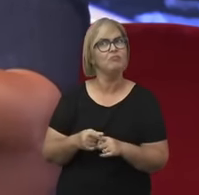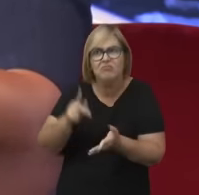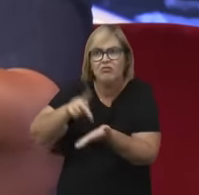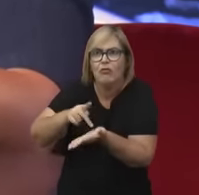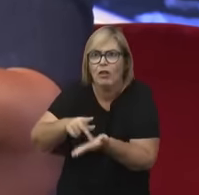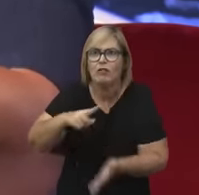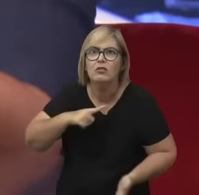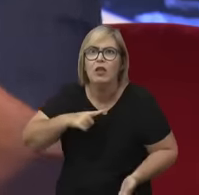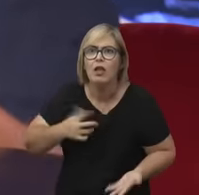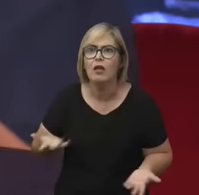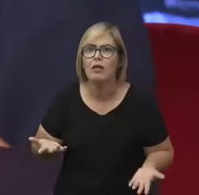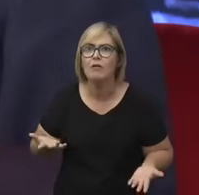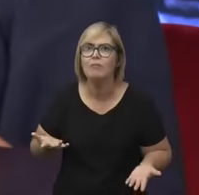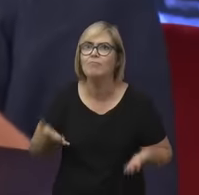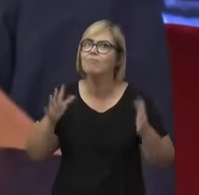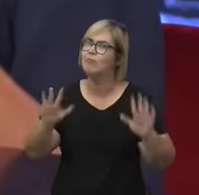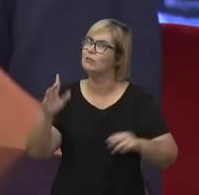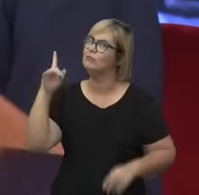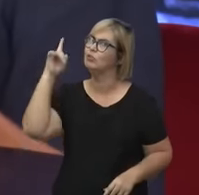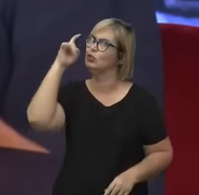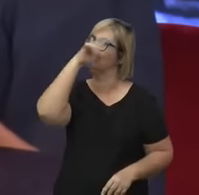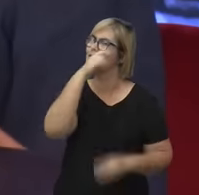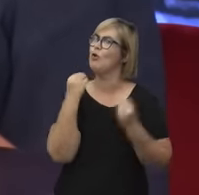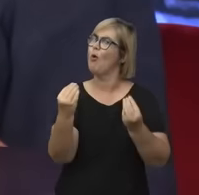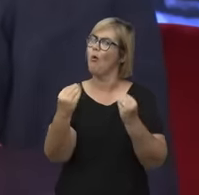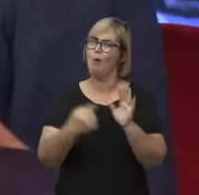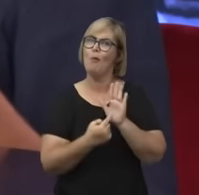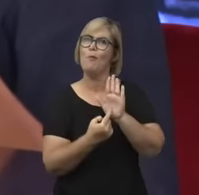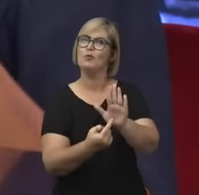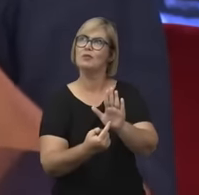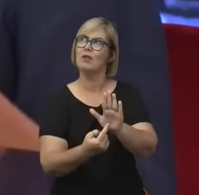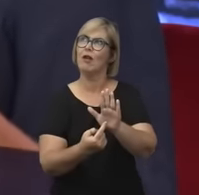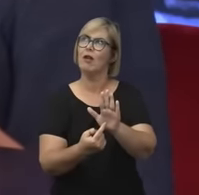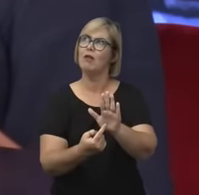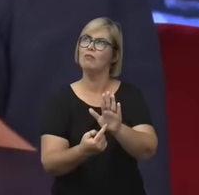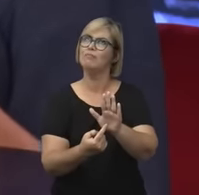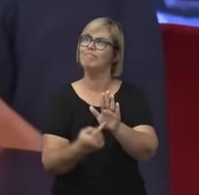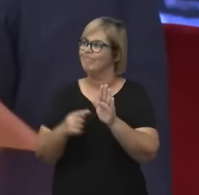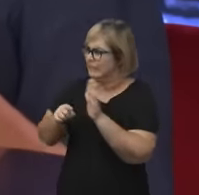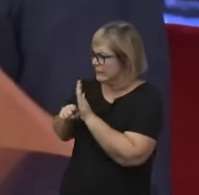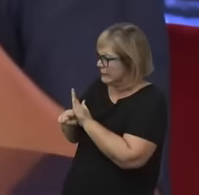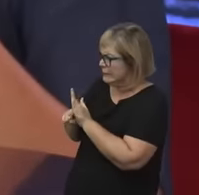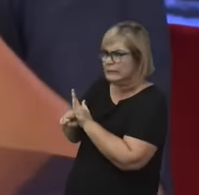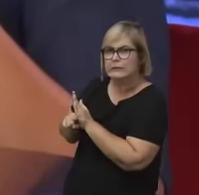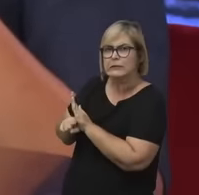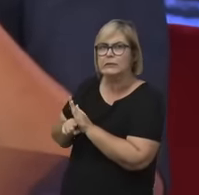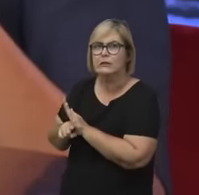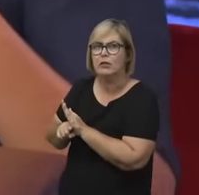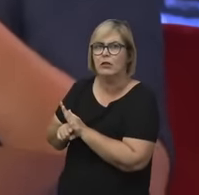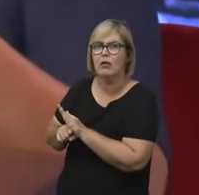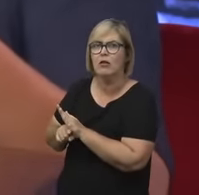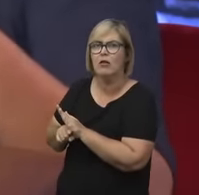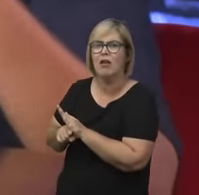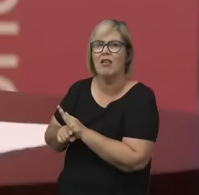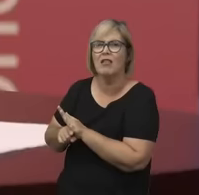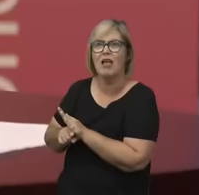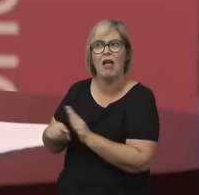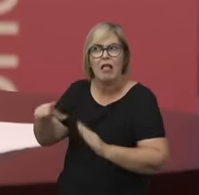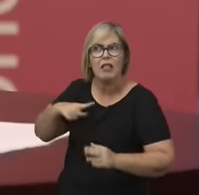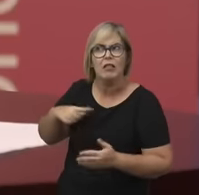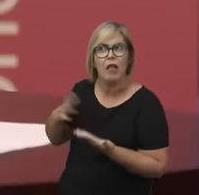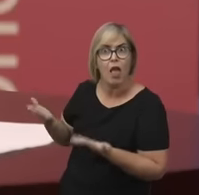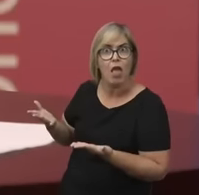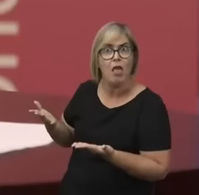Bom, e aí a dificuldade era essa, como mostrar que tem, como dizer que tem e ao mesmo tempo dizer que não só tem como é